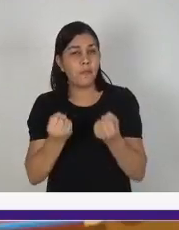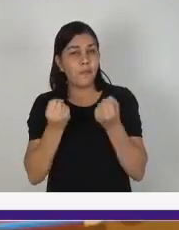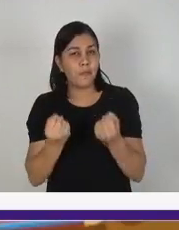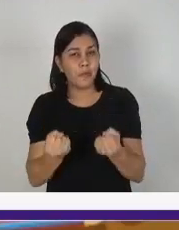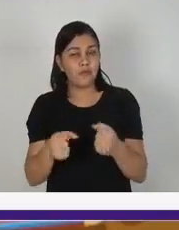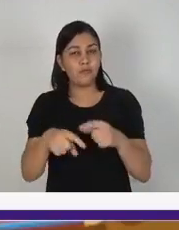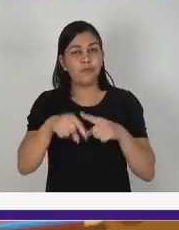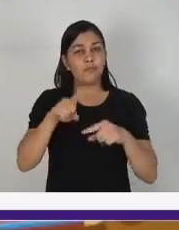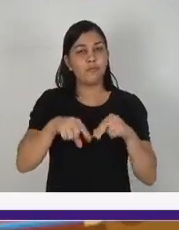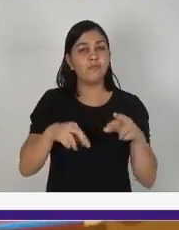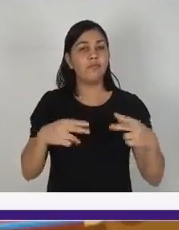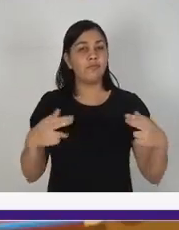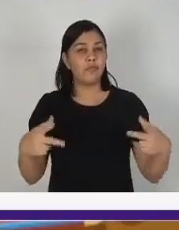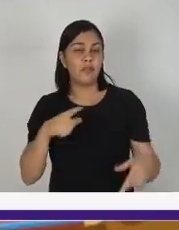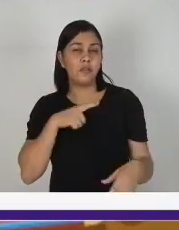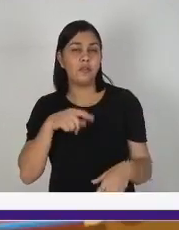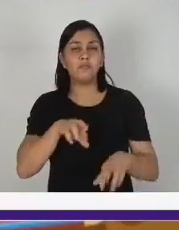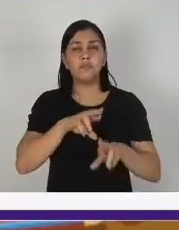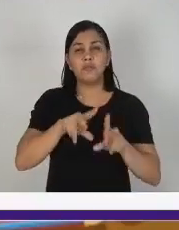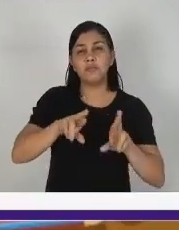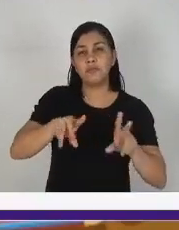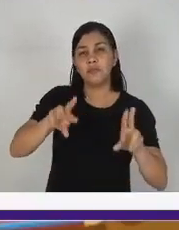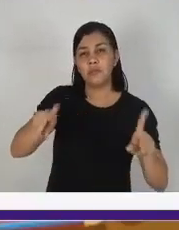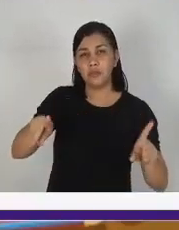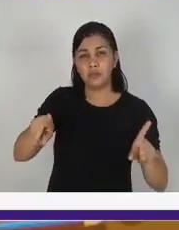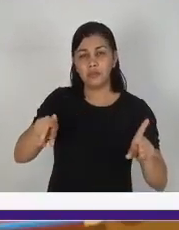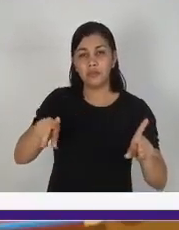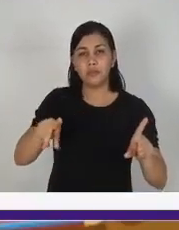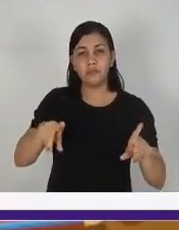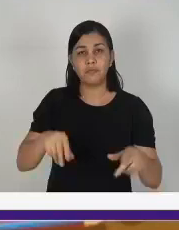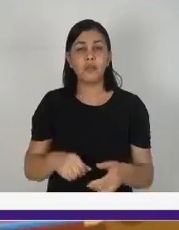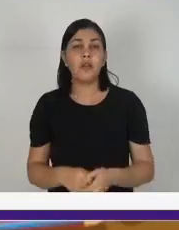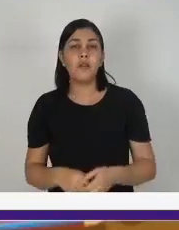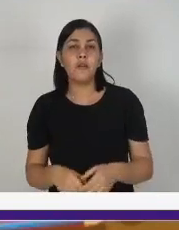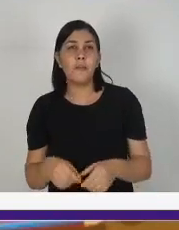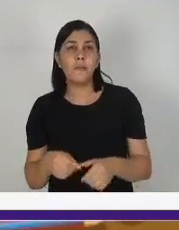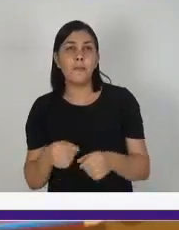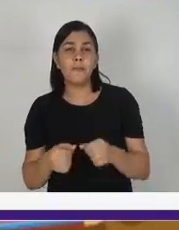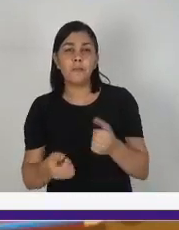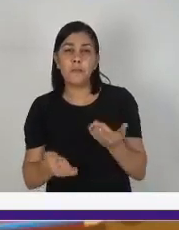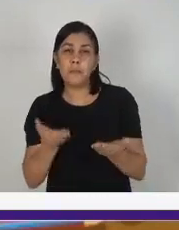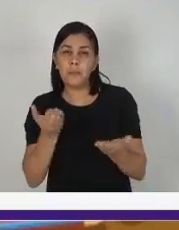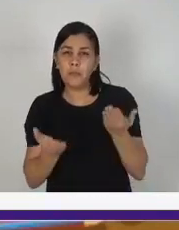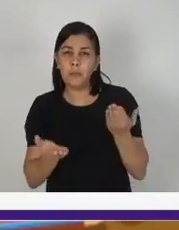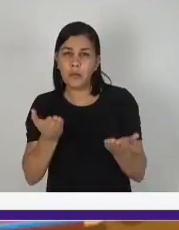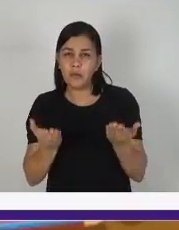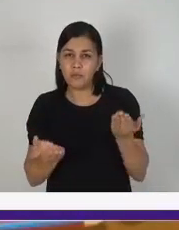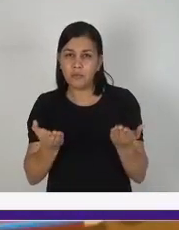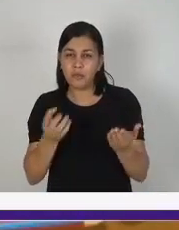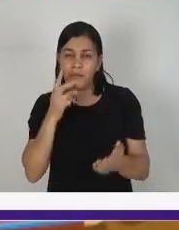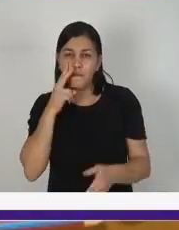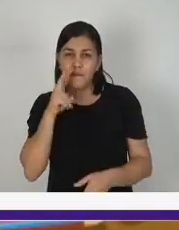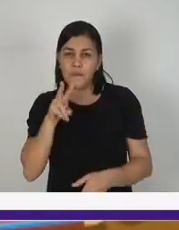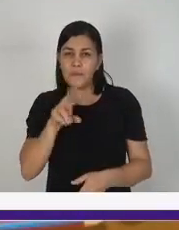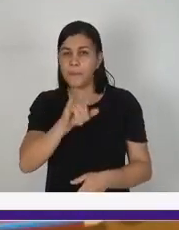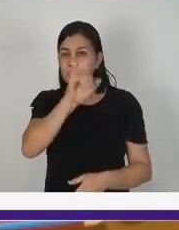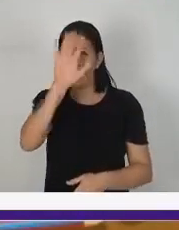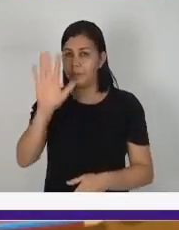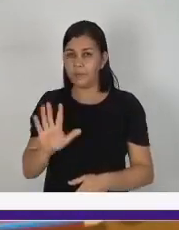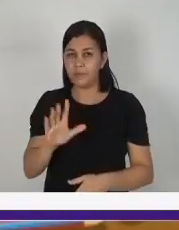instrumentos que podemos medir o peso. Olha aí nessa imagem. Olha Temos uma balança